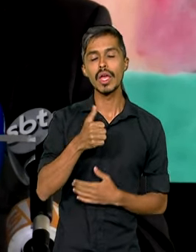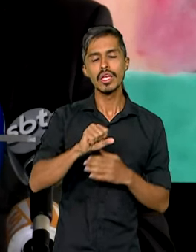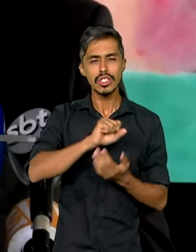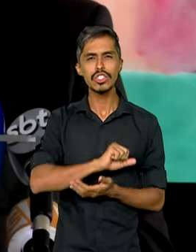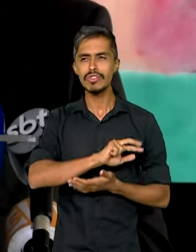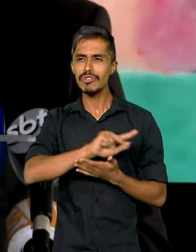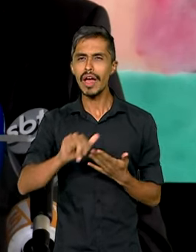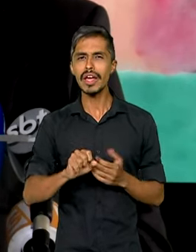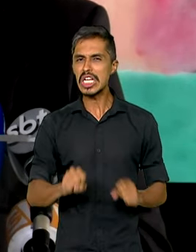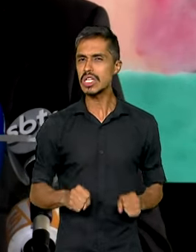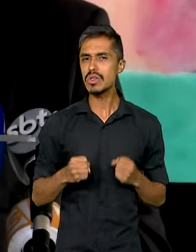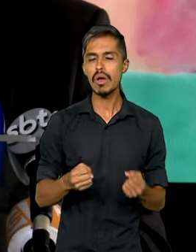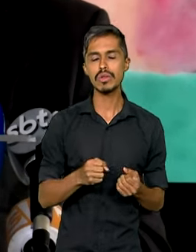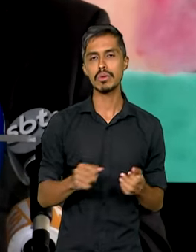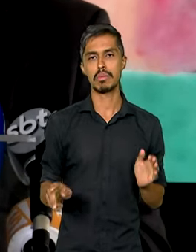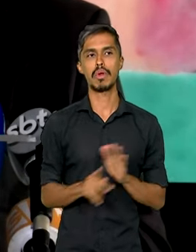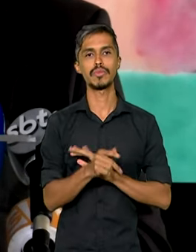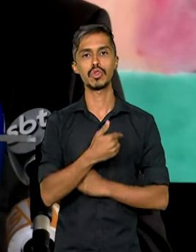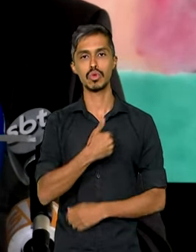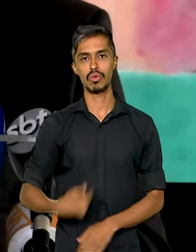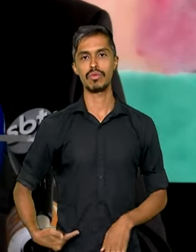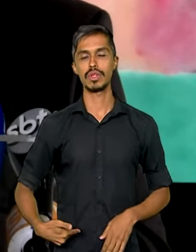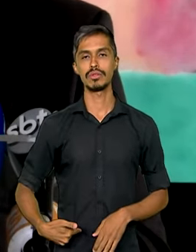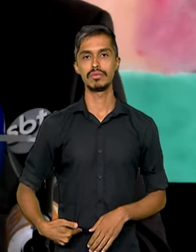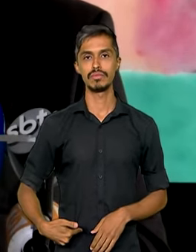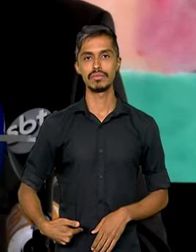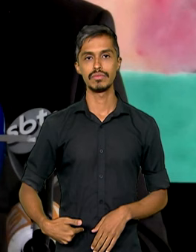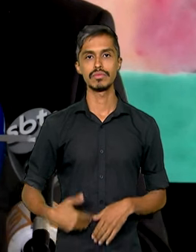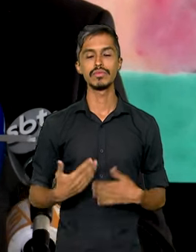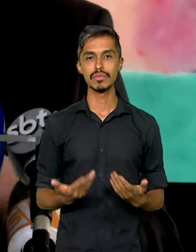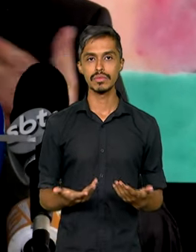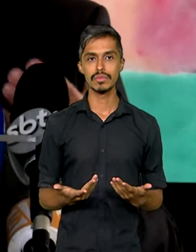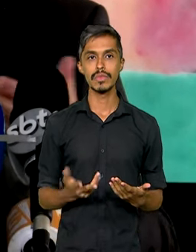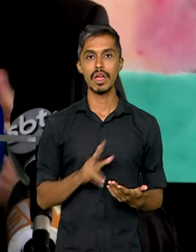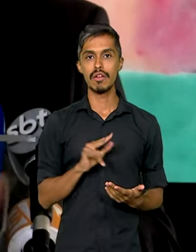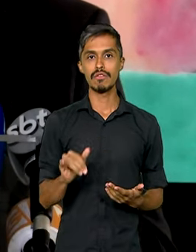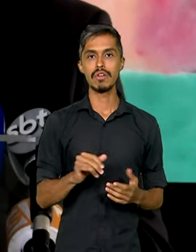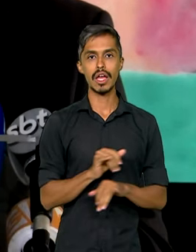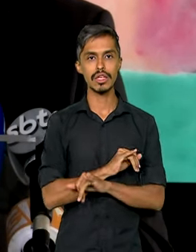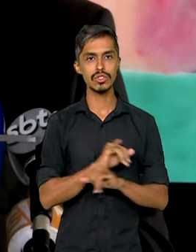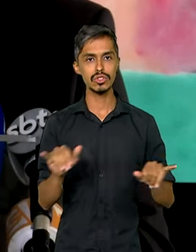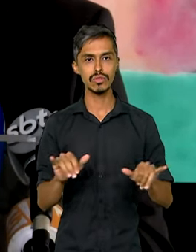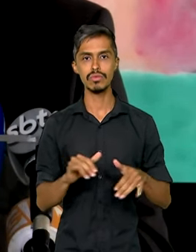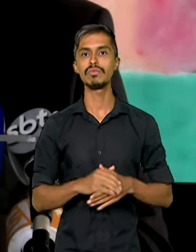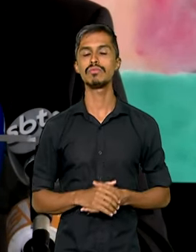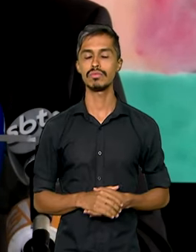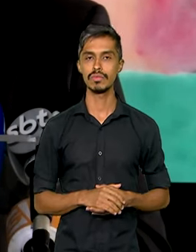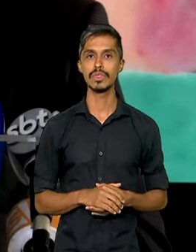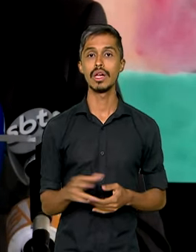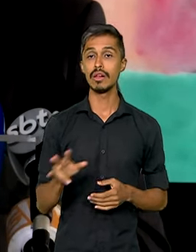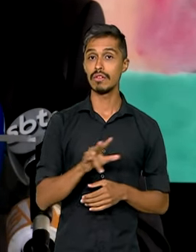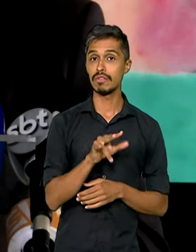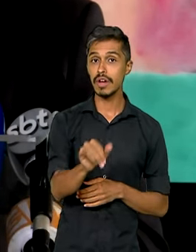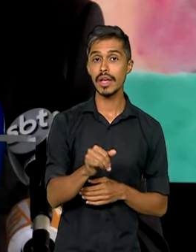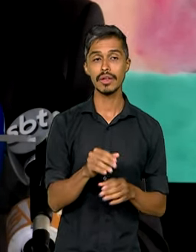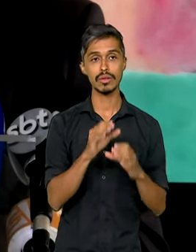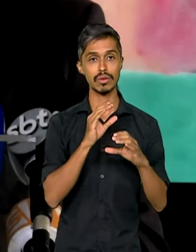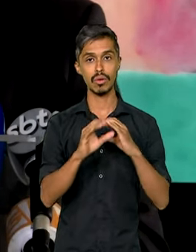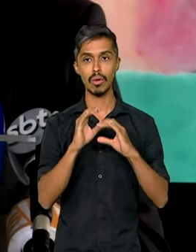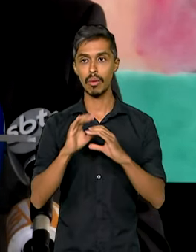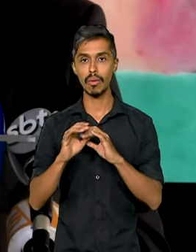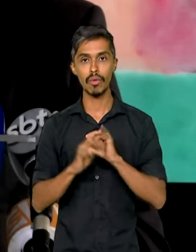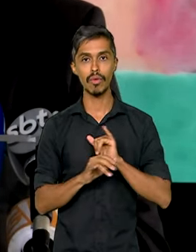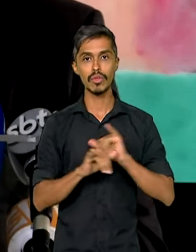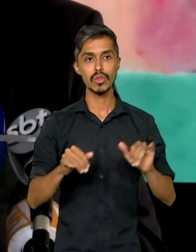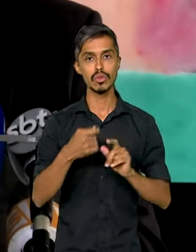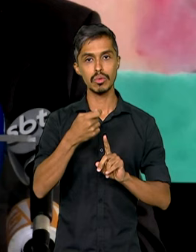série de ações que o governo vai divulgar, vai comunicar durante esse